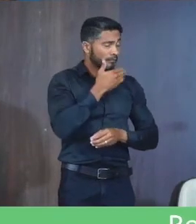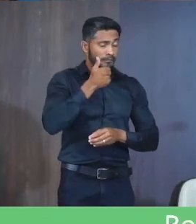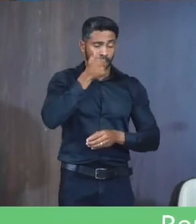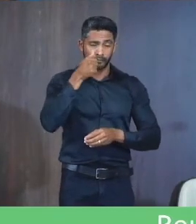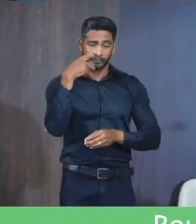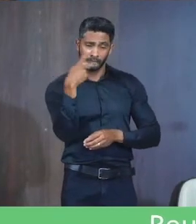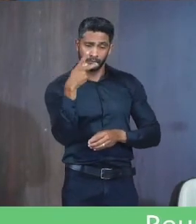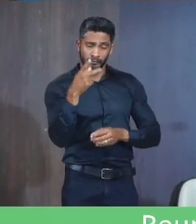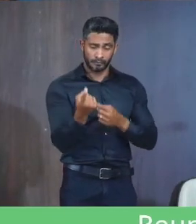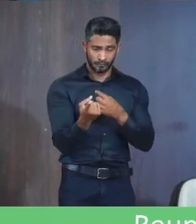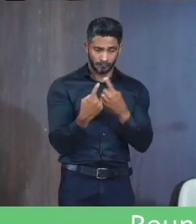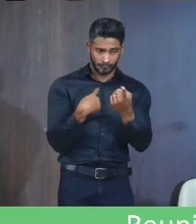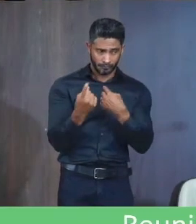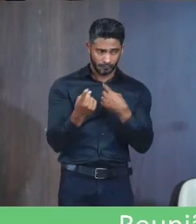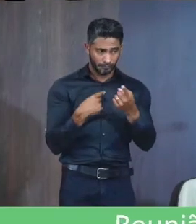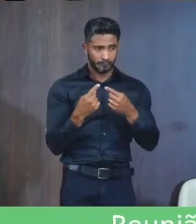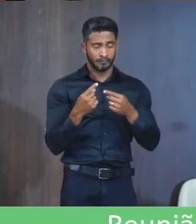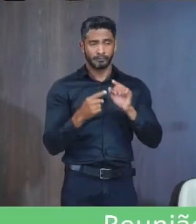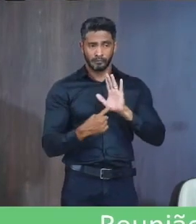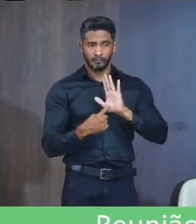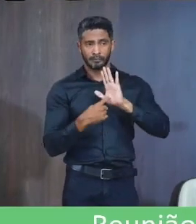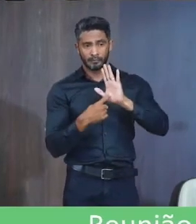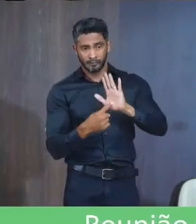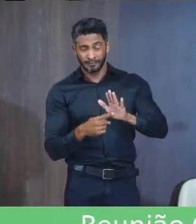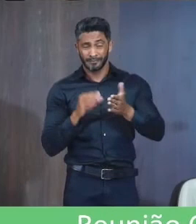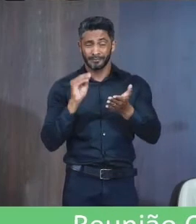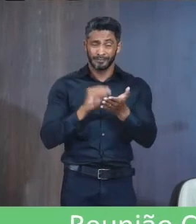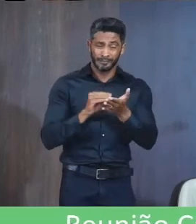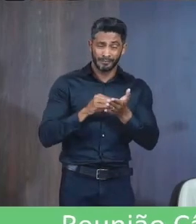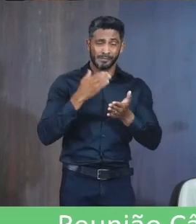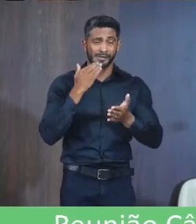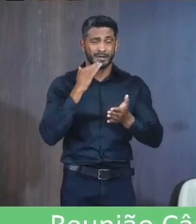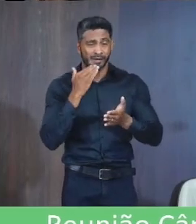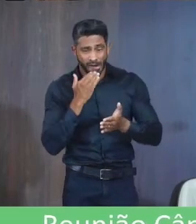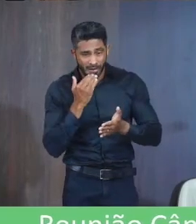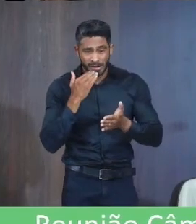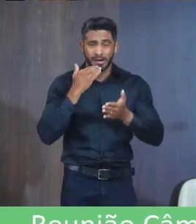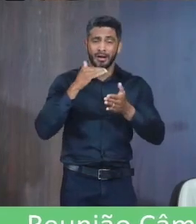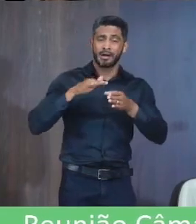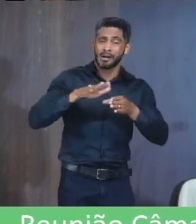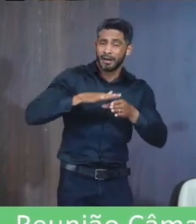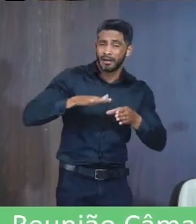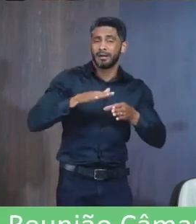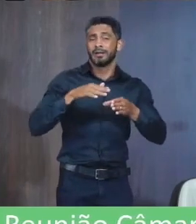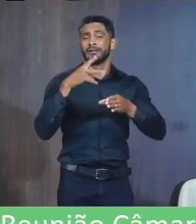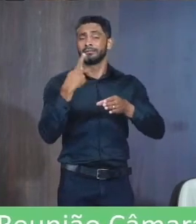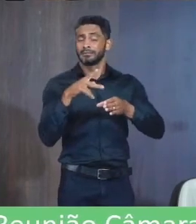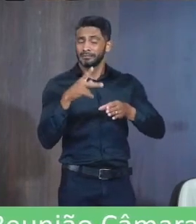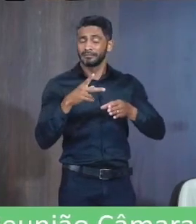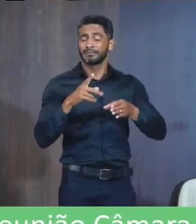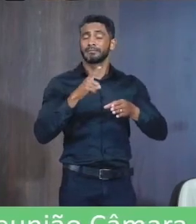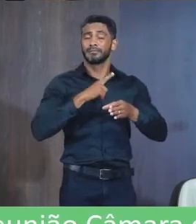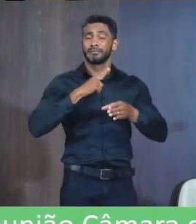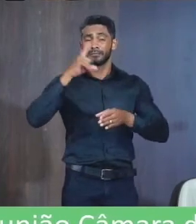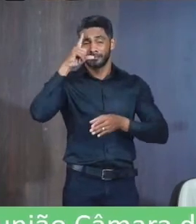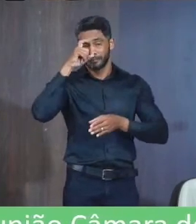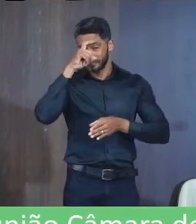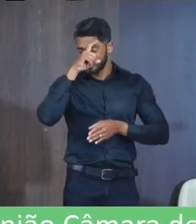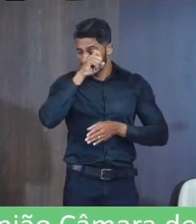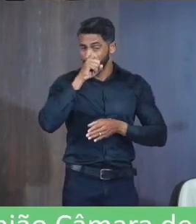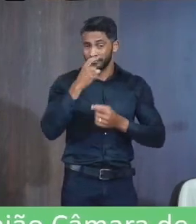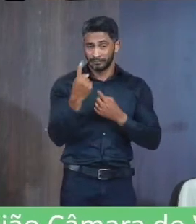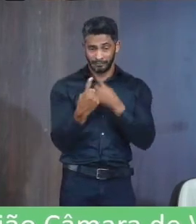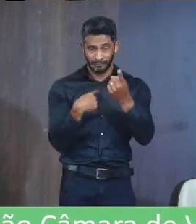Dessa estrada Que se apresenta Com irregularidades E buracos Gerando riscos De acidentes E dificultando O tráfico